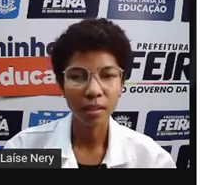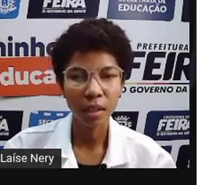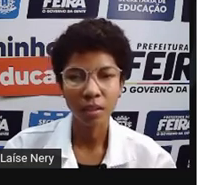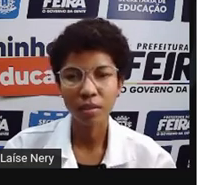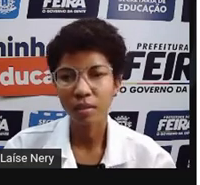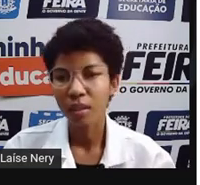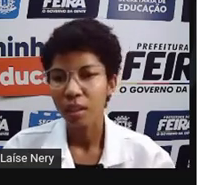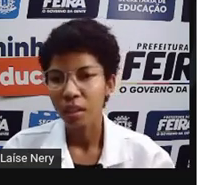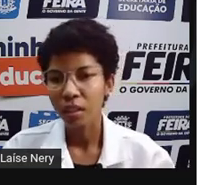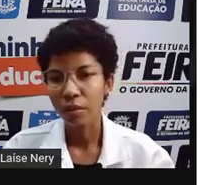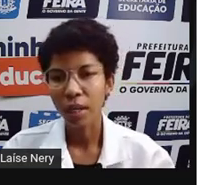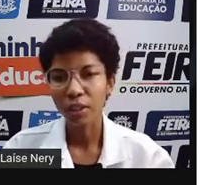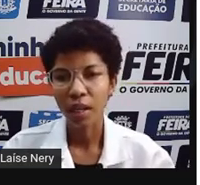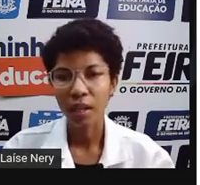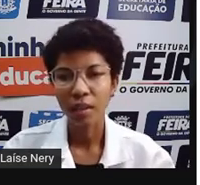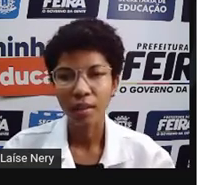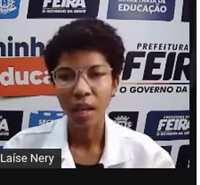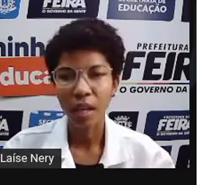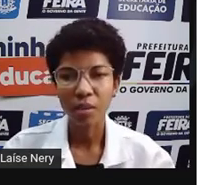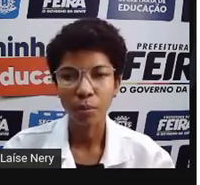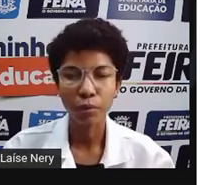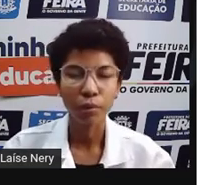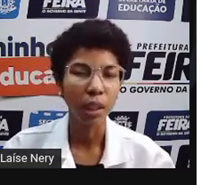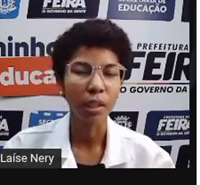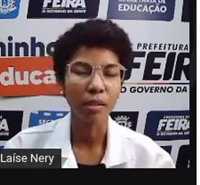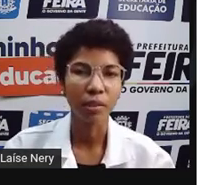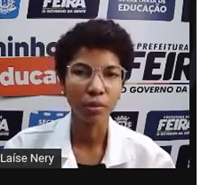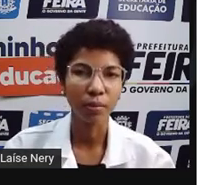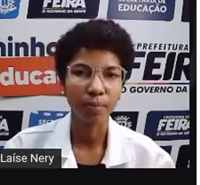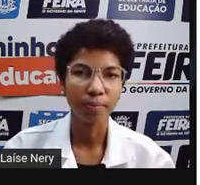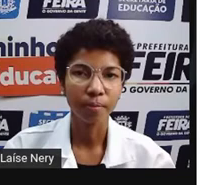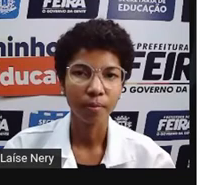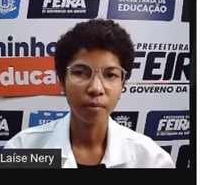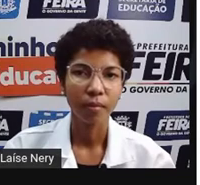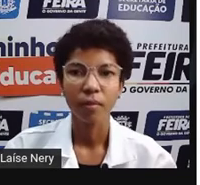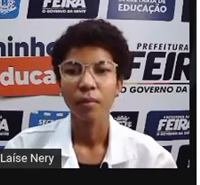fluorescentes que vão gastar 10.35.